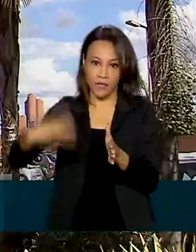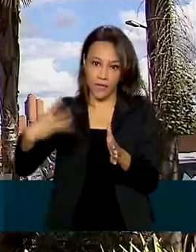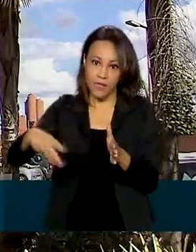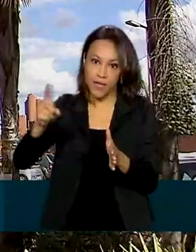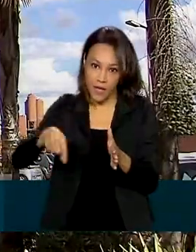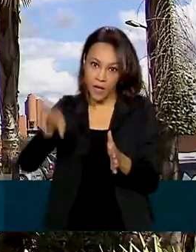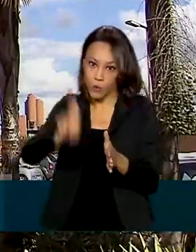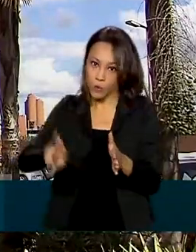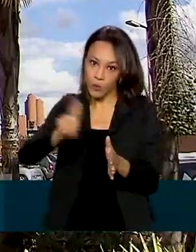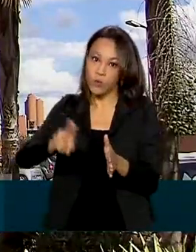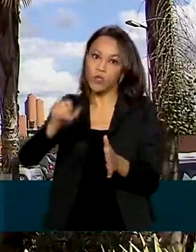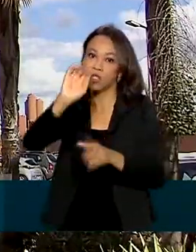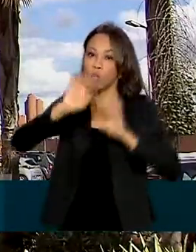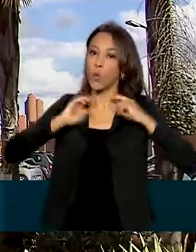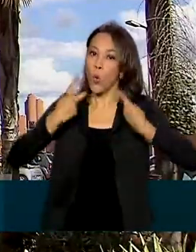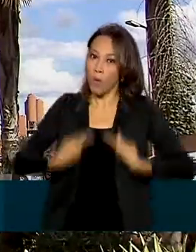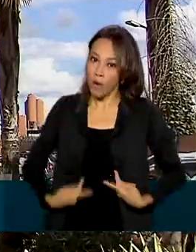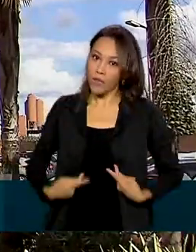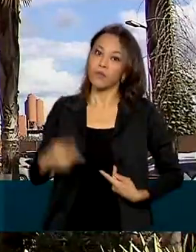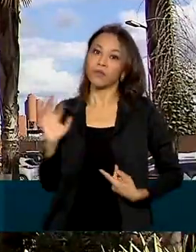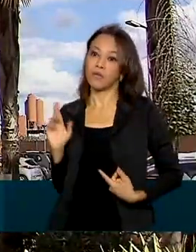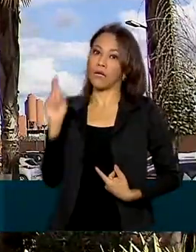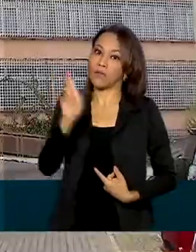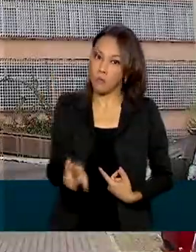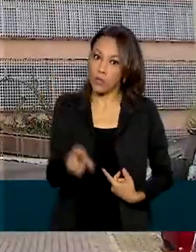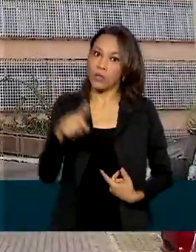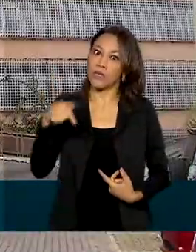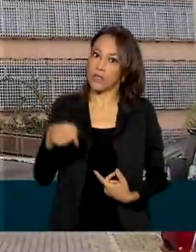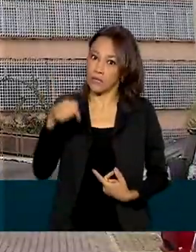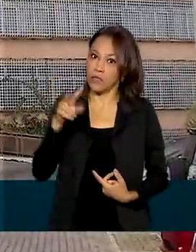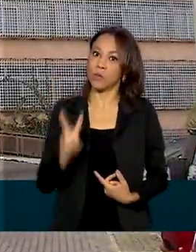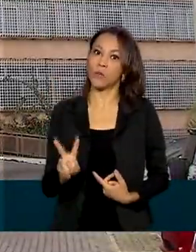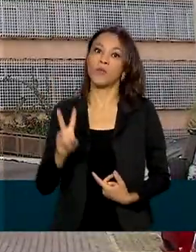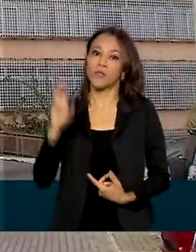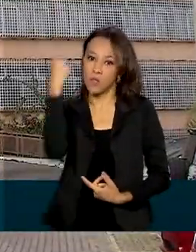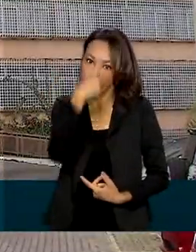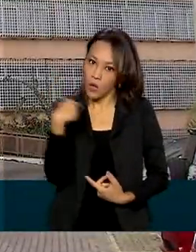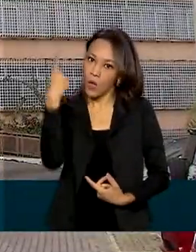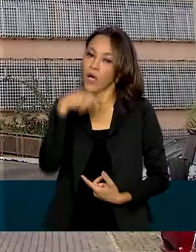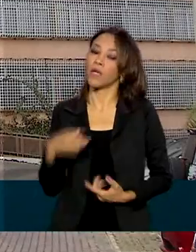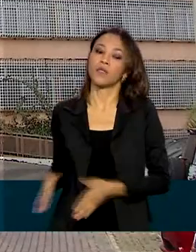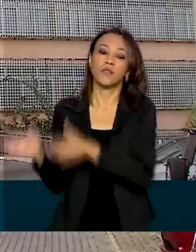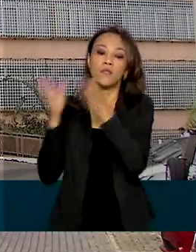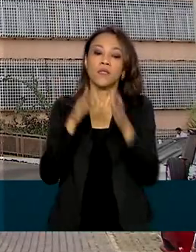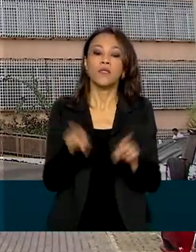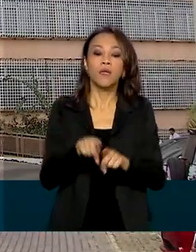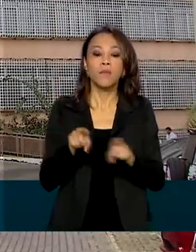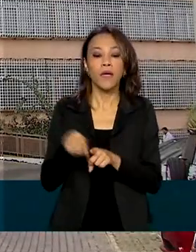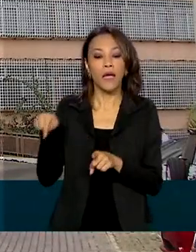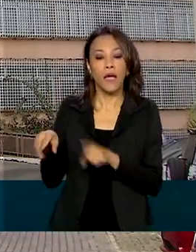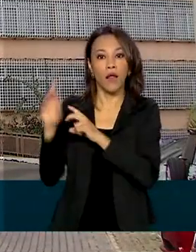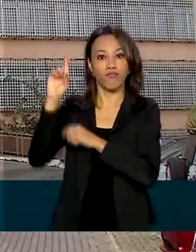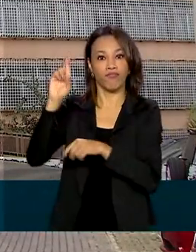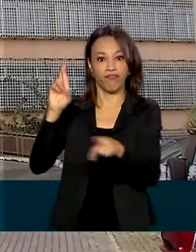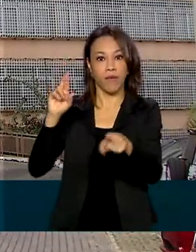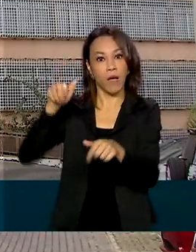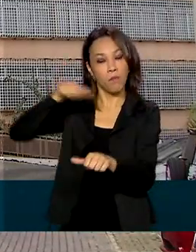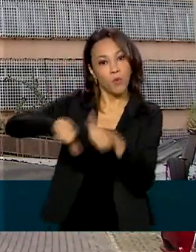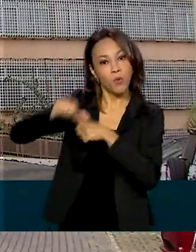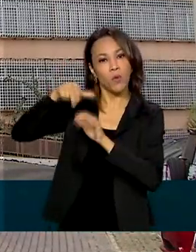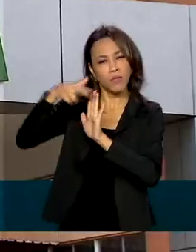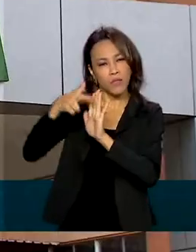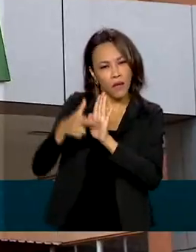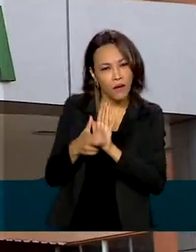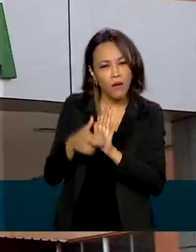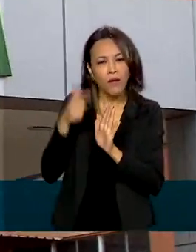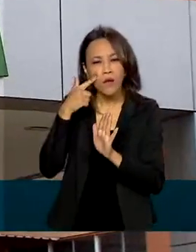A Anvisa tem 72 horas para dar uma resposta. A Anvisa também alterou dois pontos dos requisitos mínimos para a